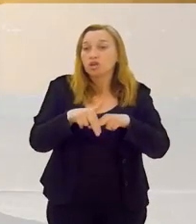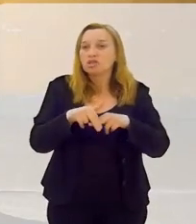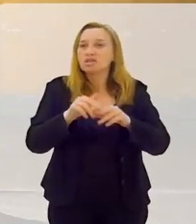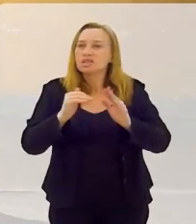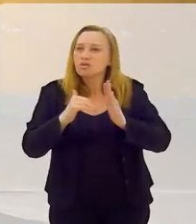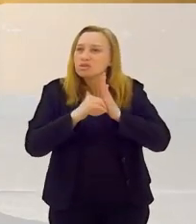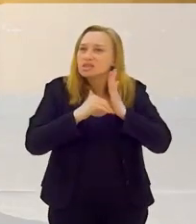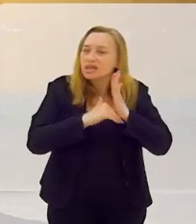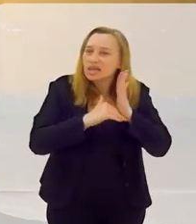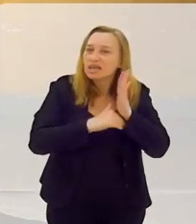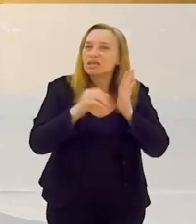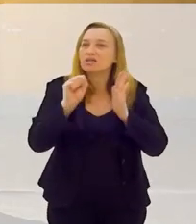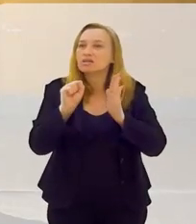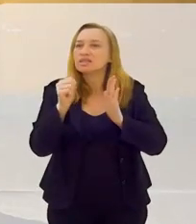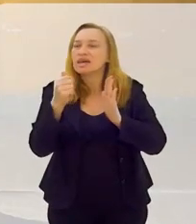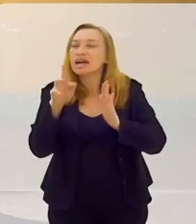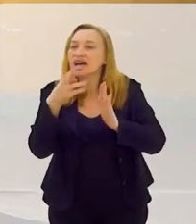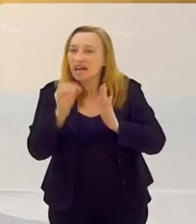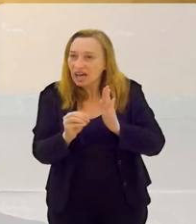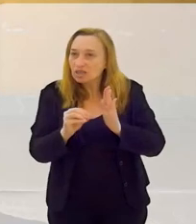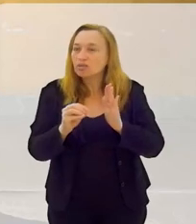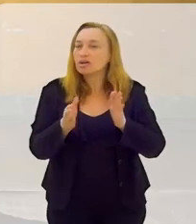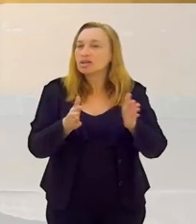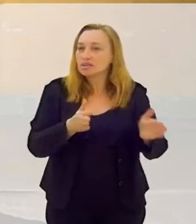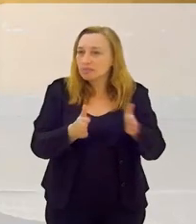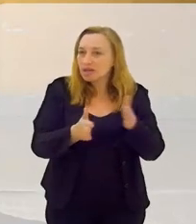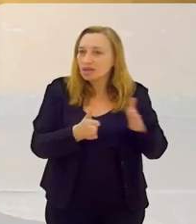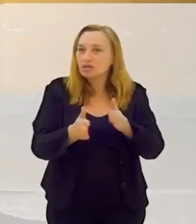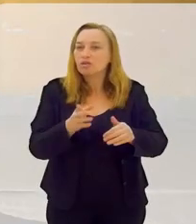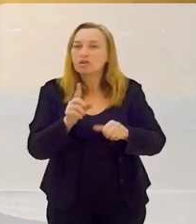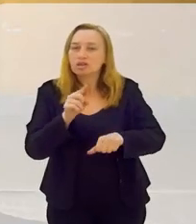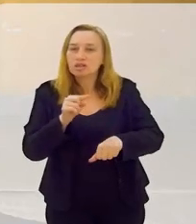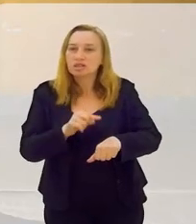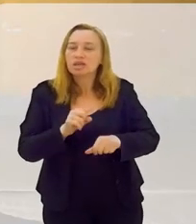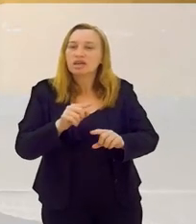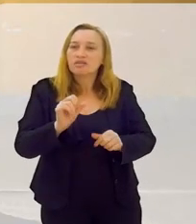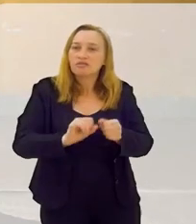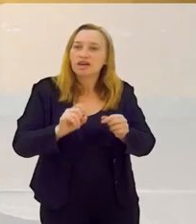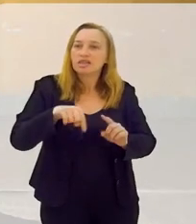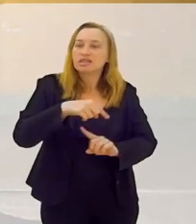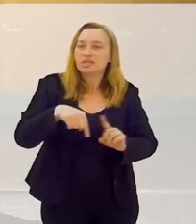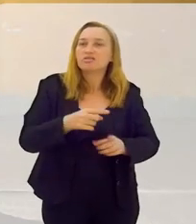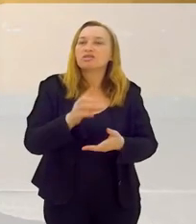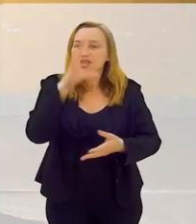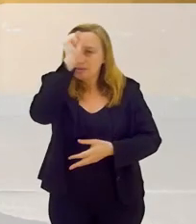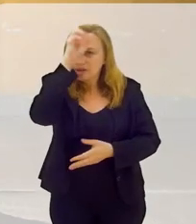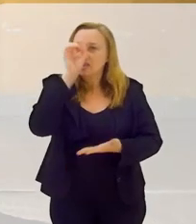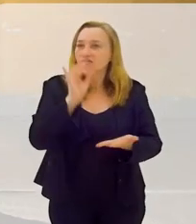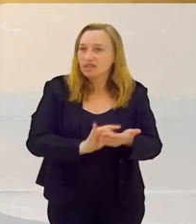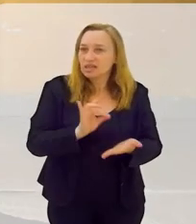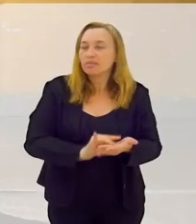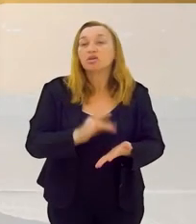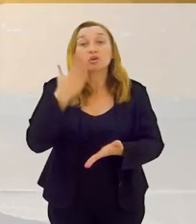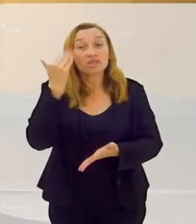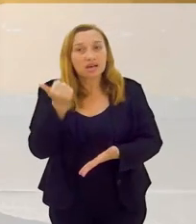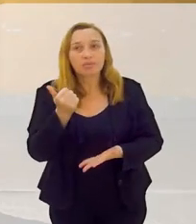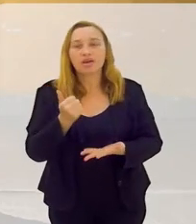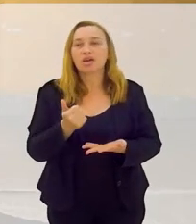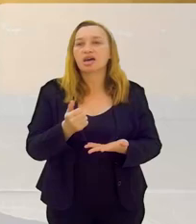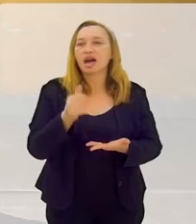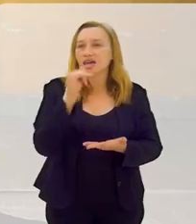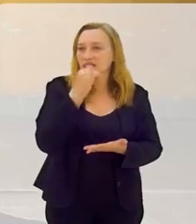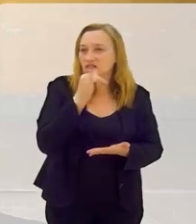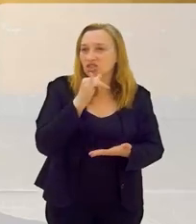é o segredo, que é o sagrado. O sagrado é essa parte a partir do momento que você faz santo. Você aprende realmente o que é o sagrado.